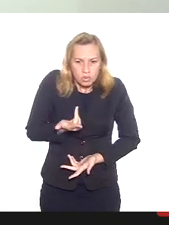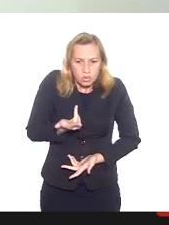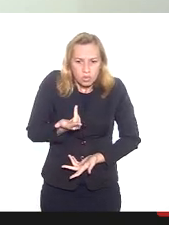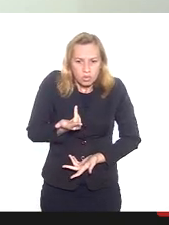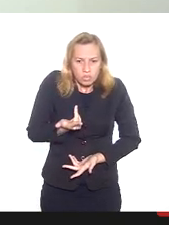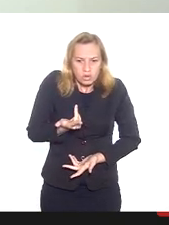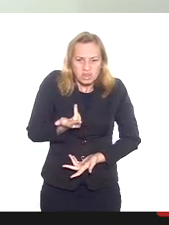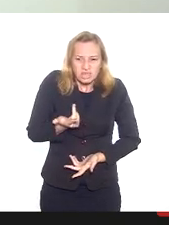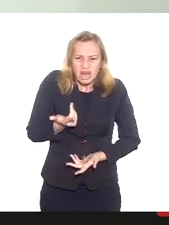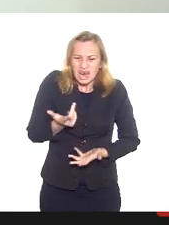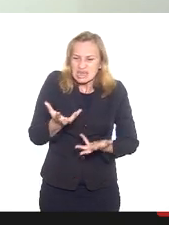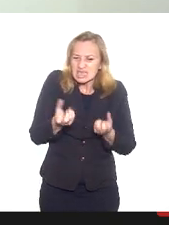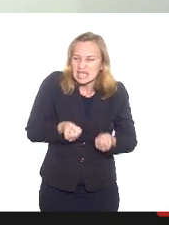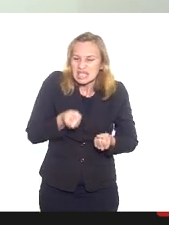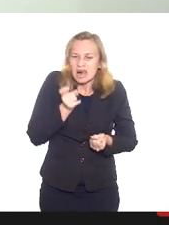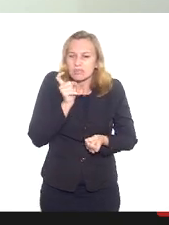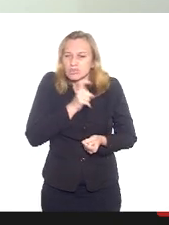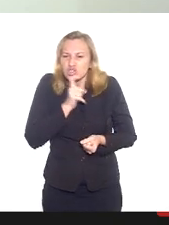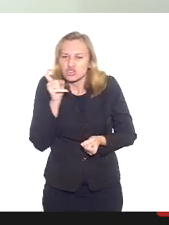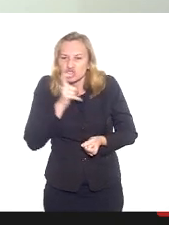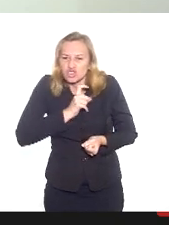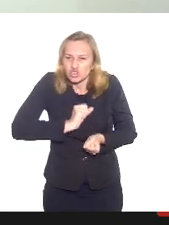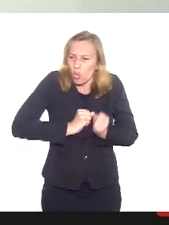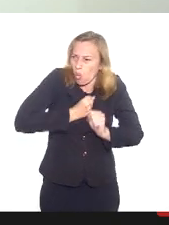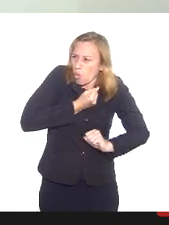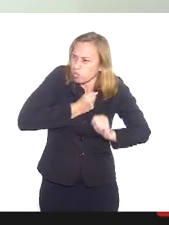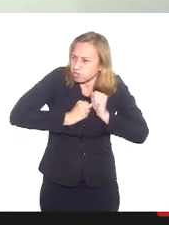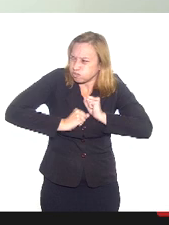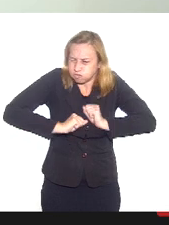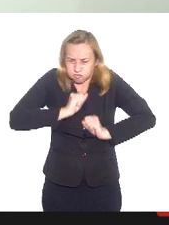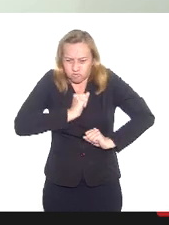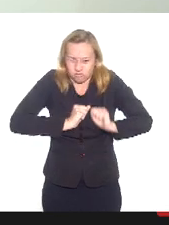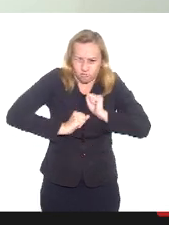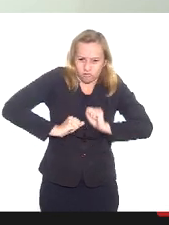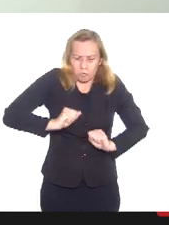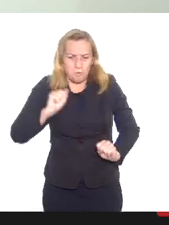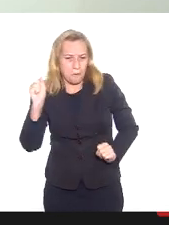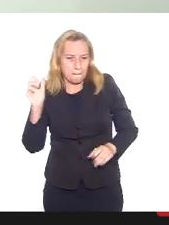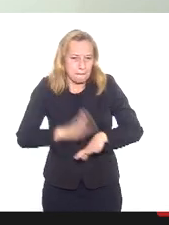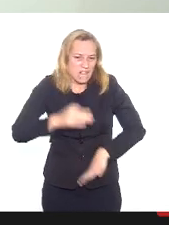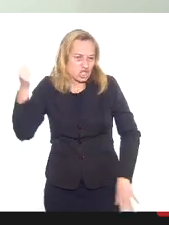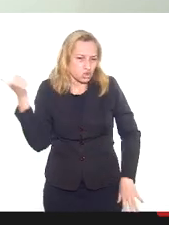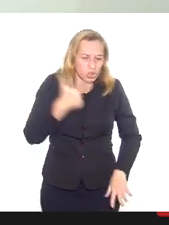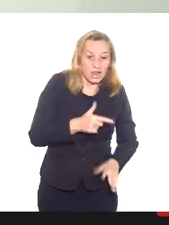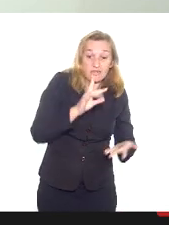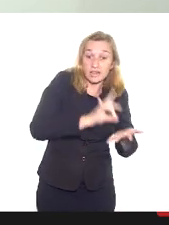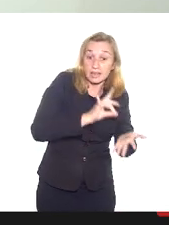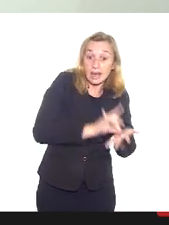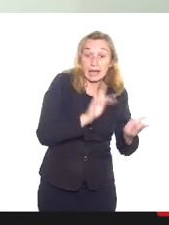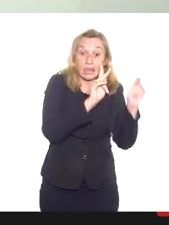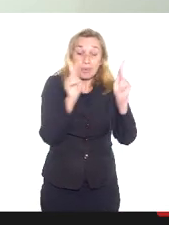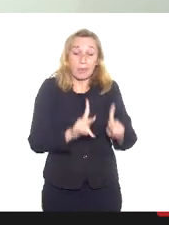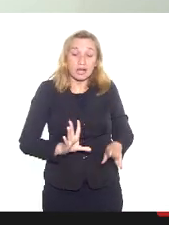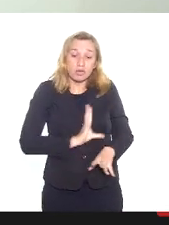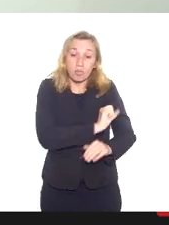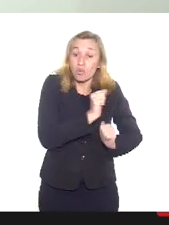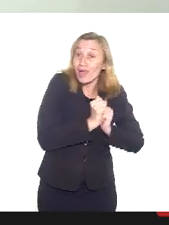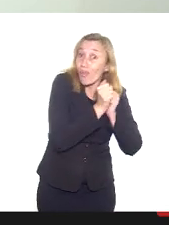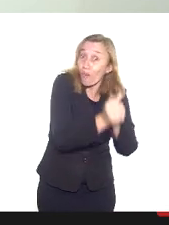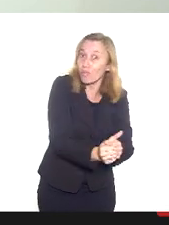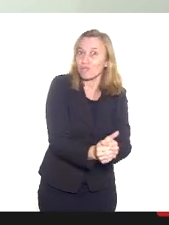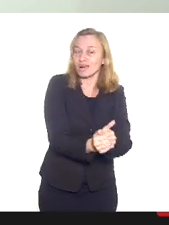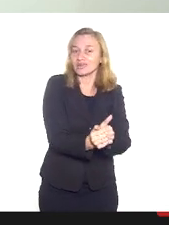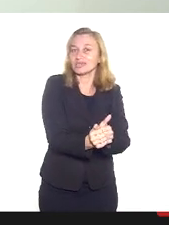mentiras e disseminar ódio mais do que a verdade, a paz e o amor, que é o que acompanha e que